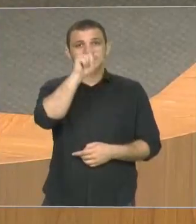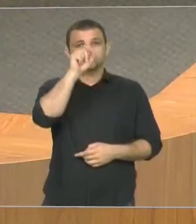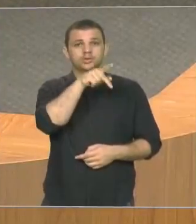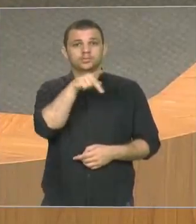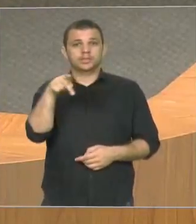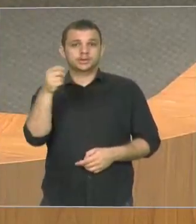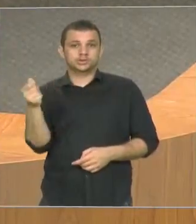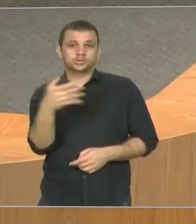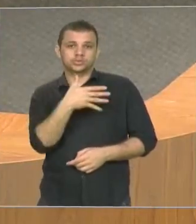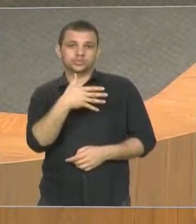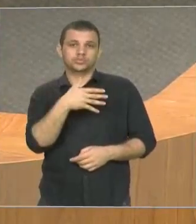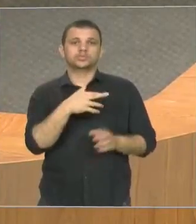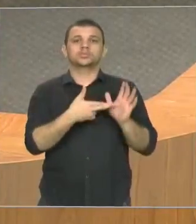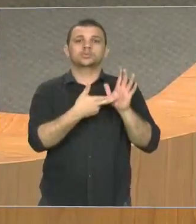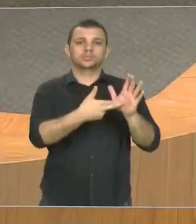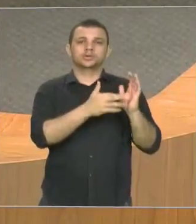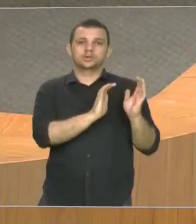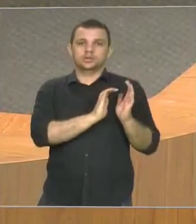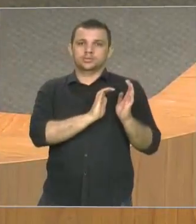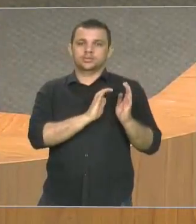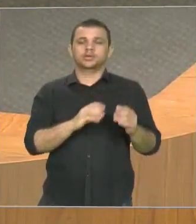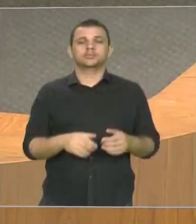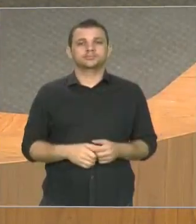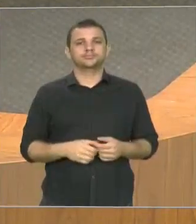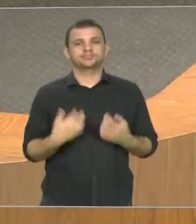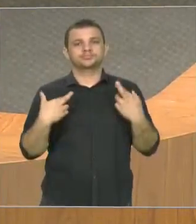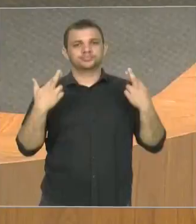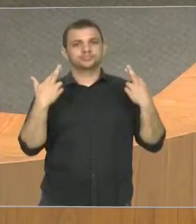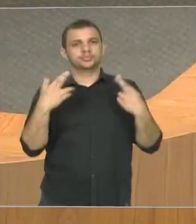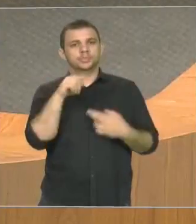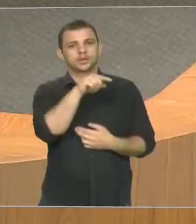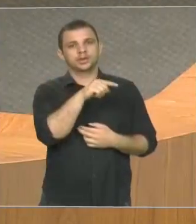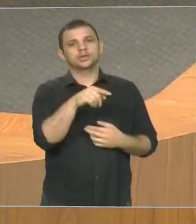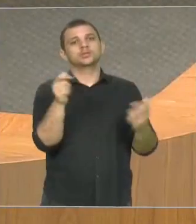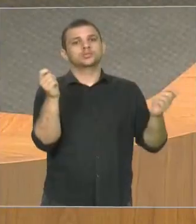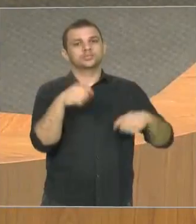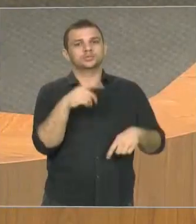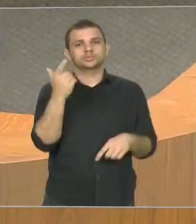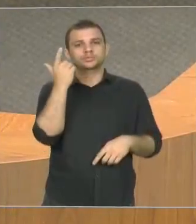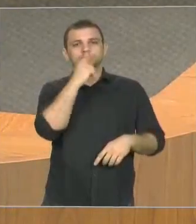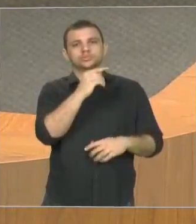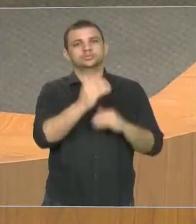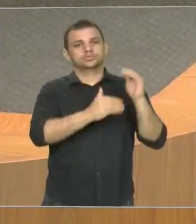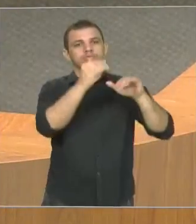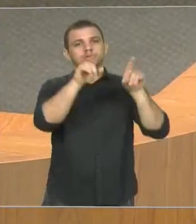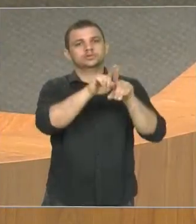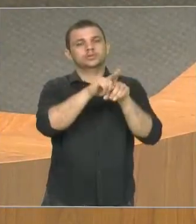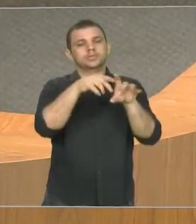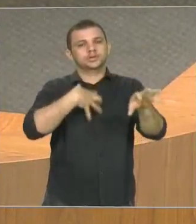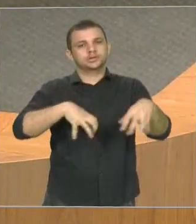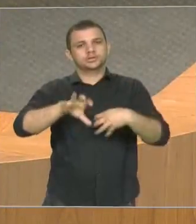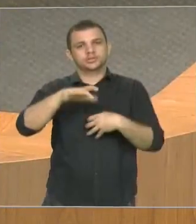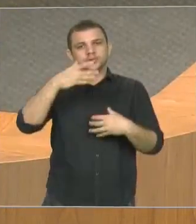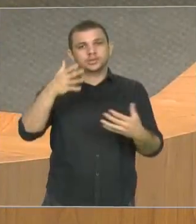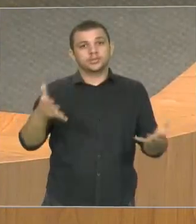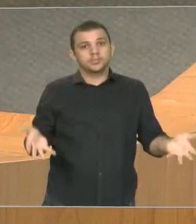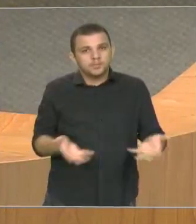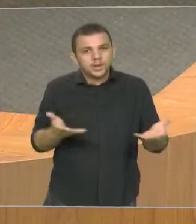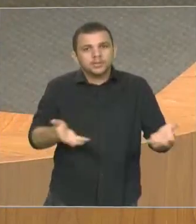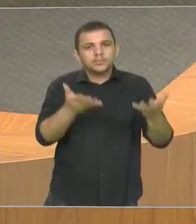sucesso, sensibilidade para promover a política na efetivação do direito da pessoa com